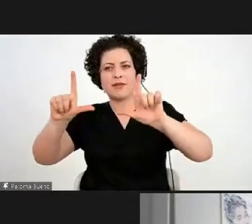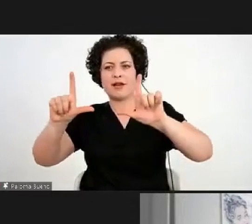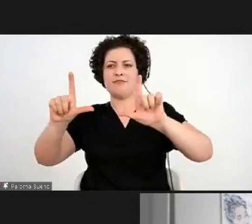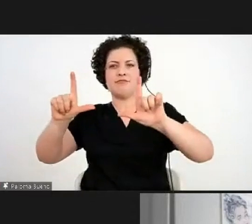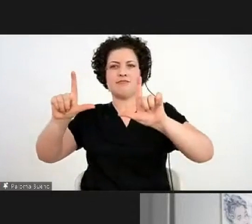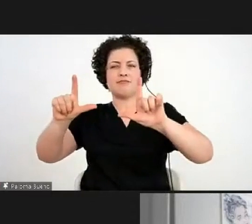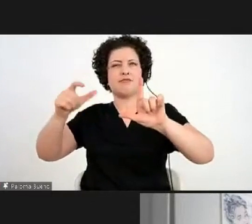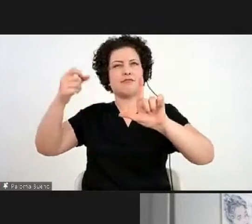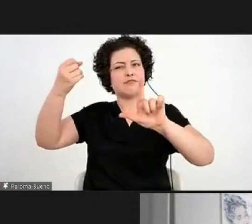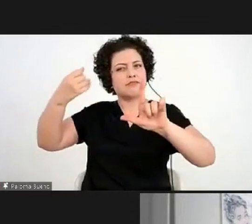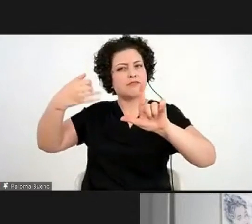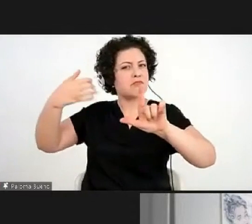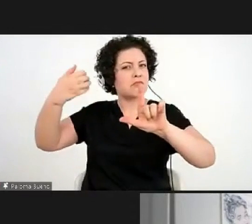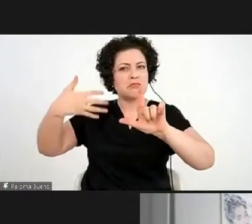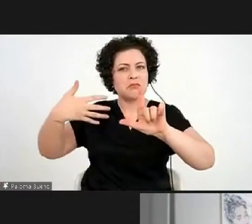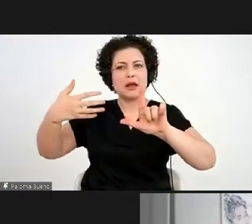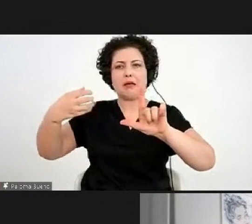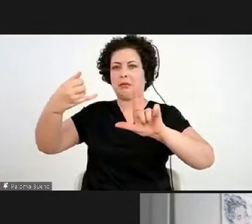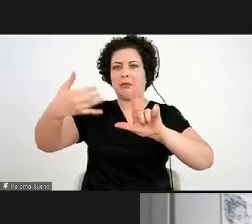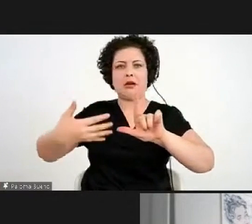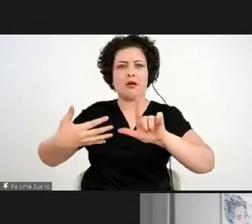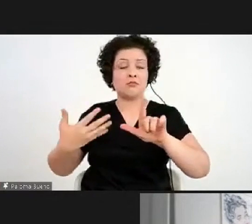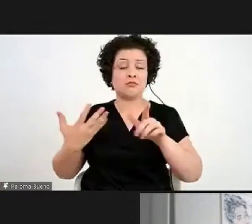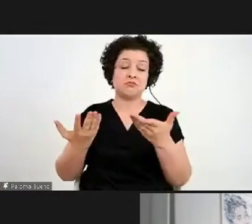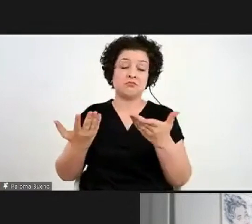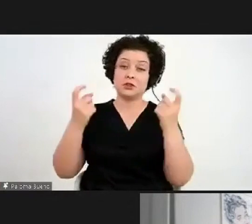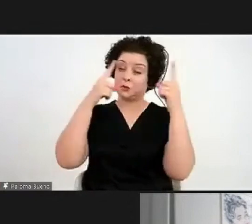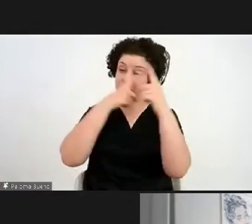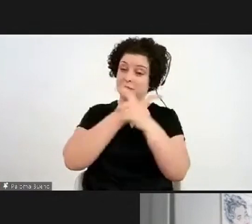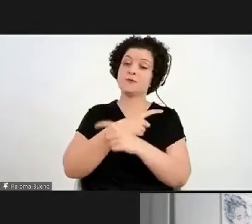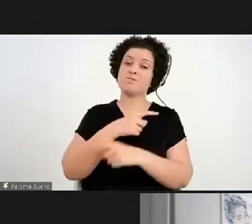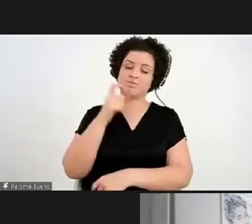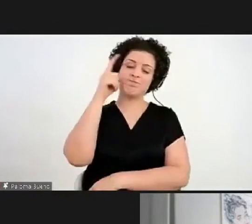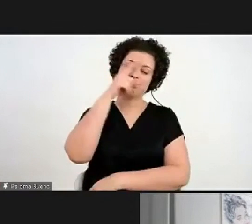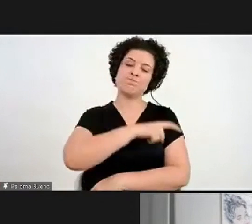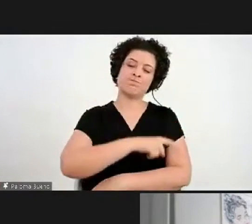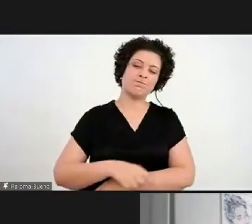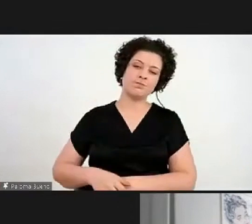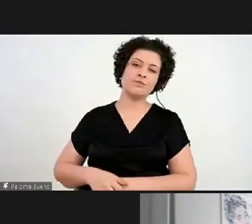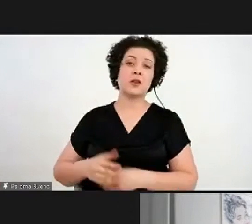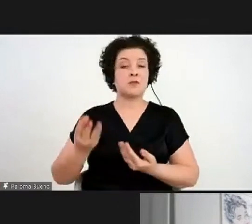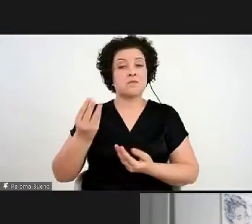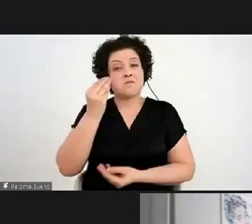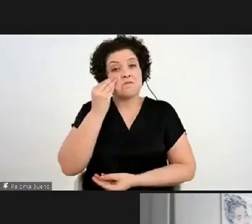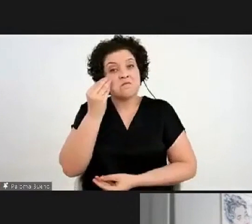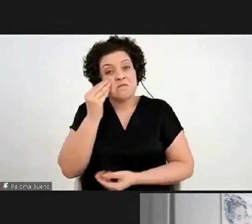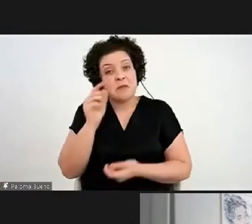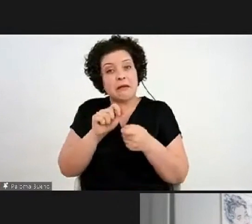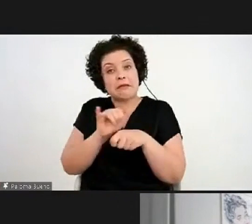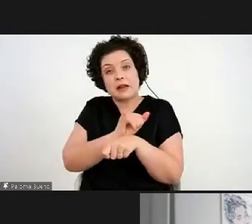mas difícil, é difícil, mas são tentativas.